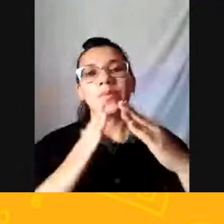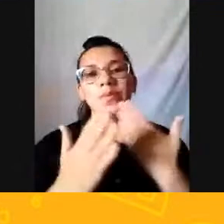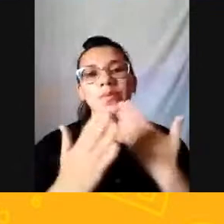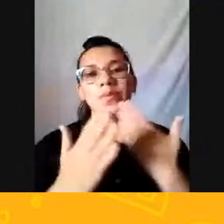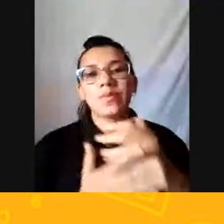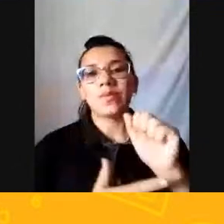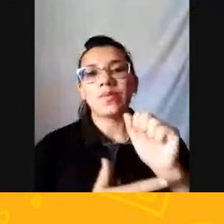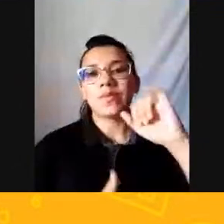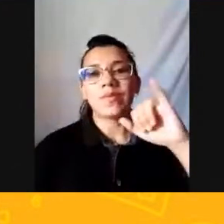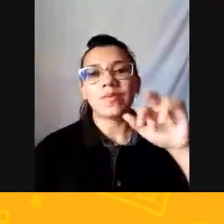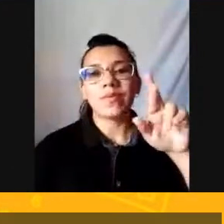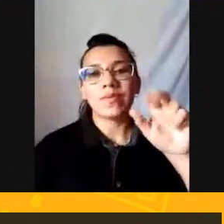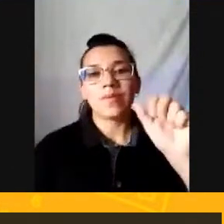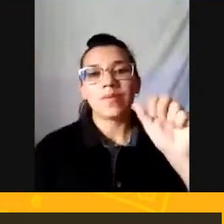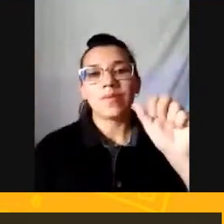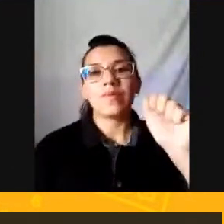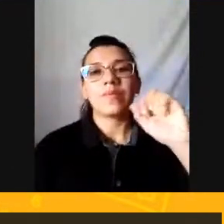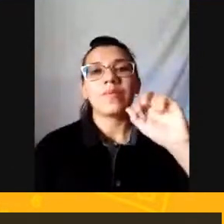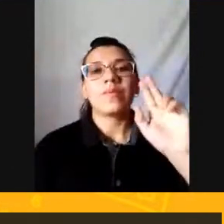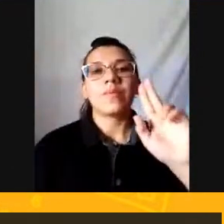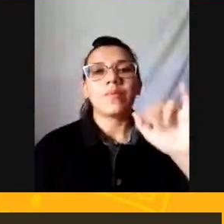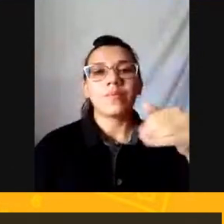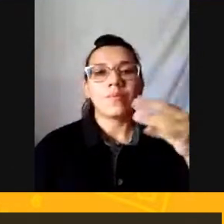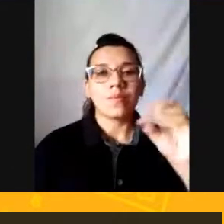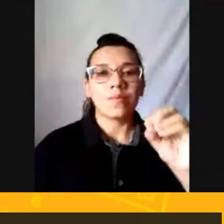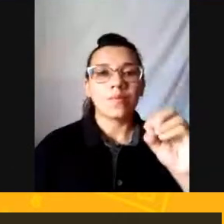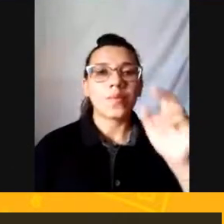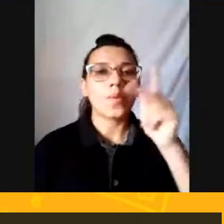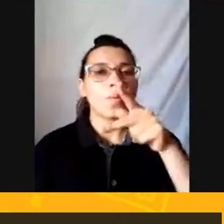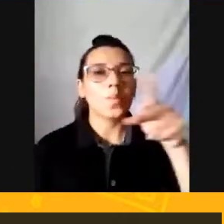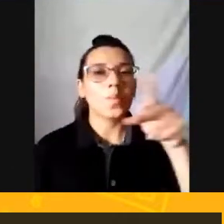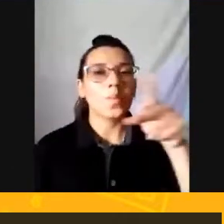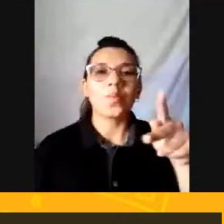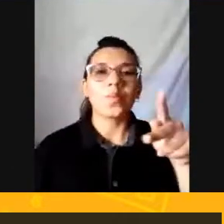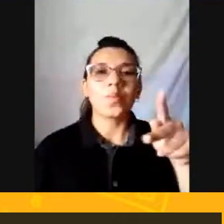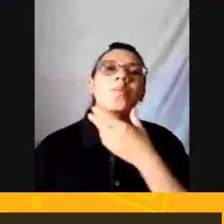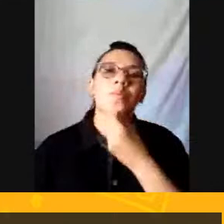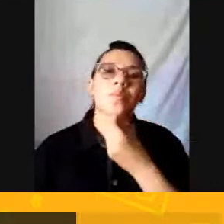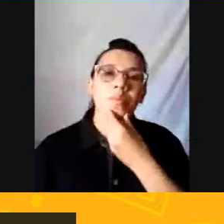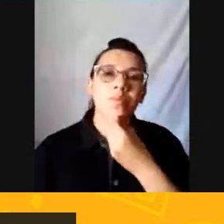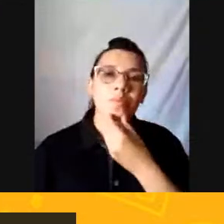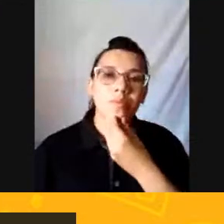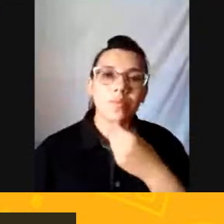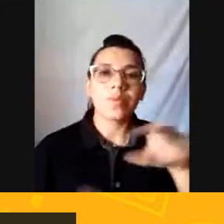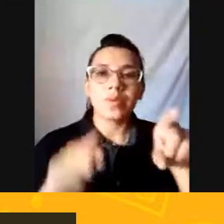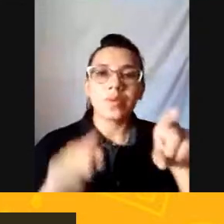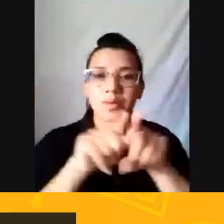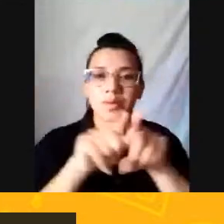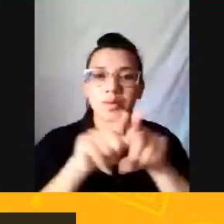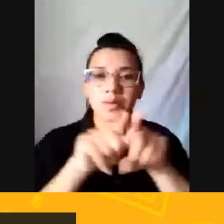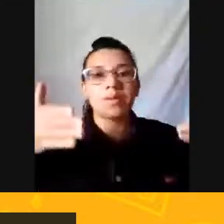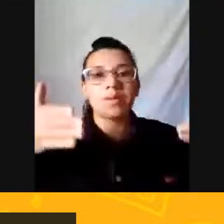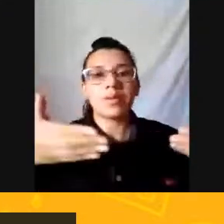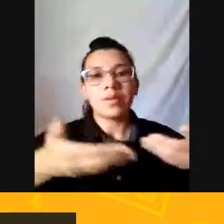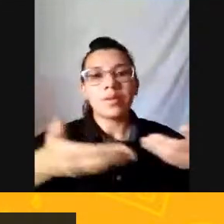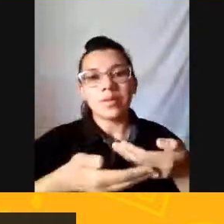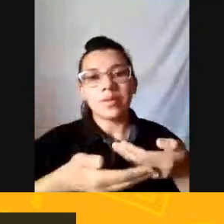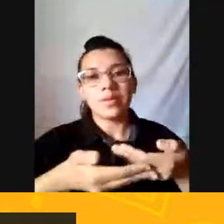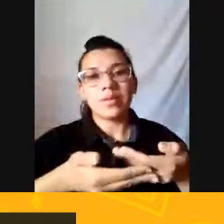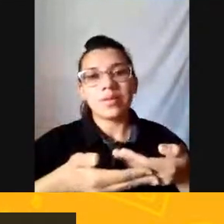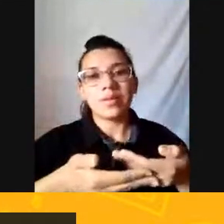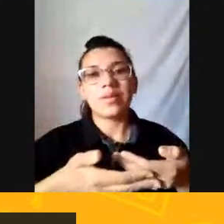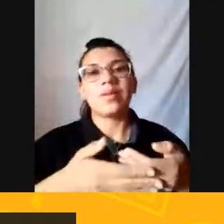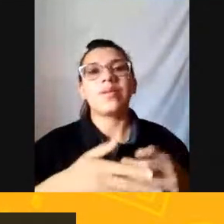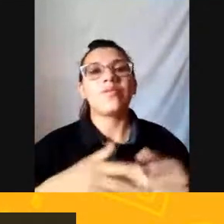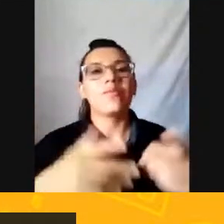O Silvânia O professor Marcelo Reis Também lá De Almas Almas Tá vendo aí Tá em peso com